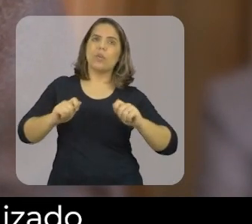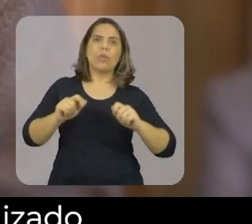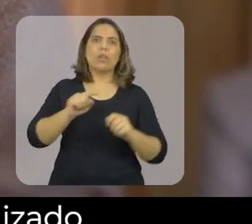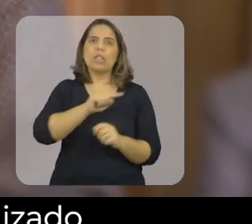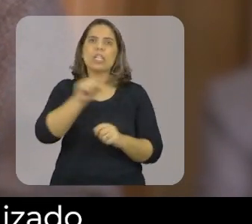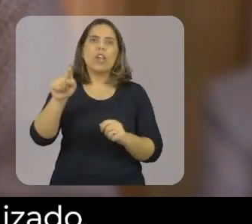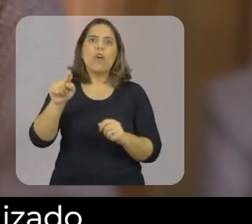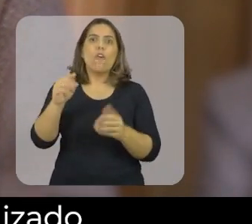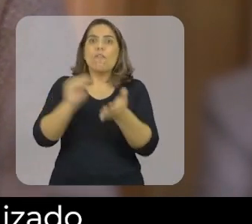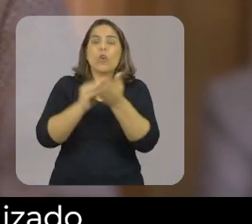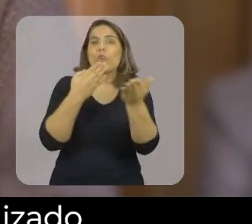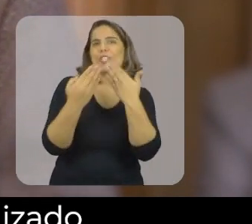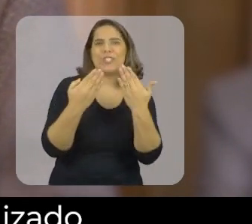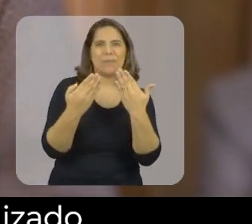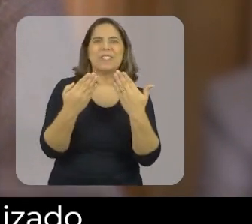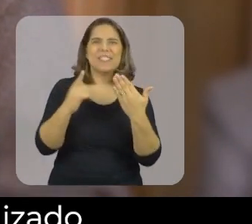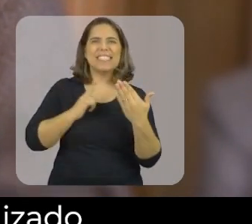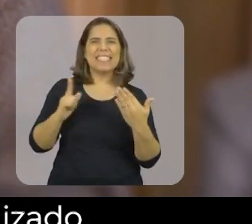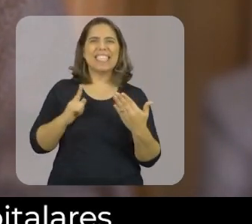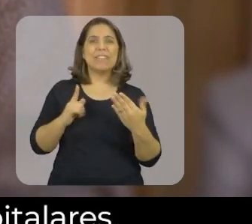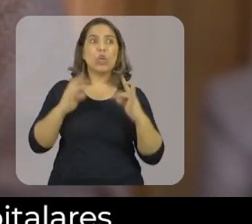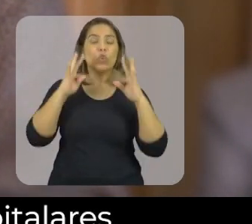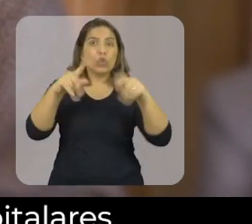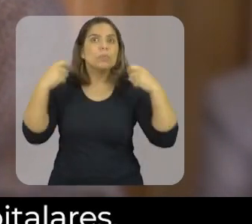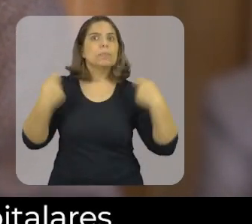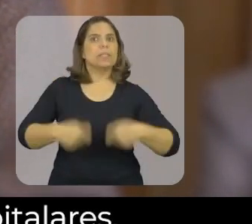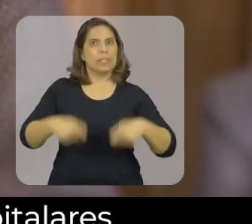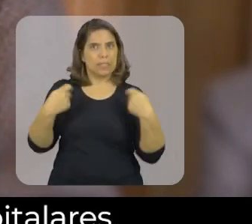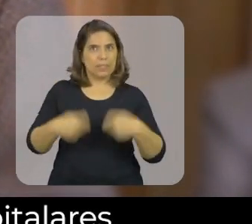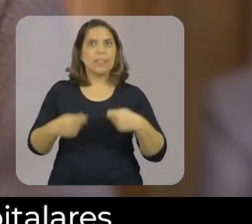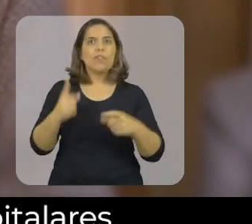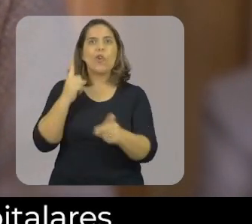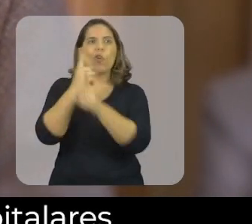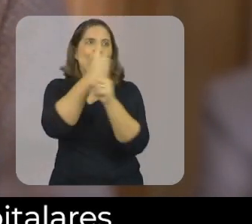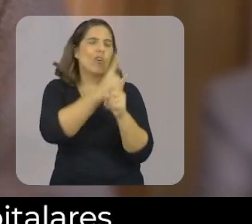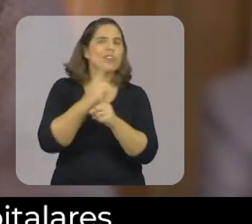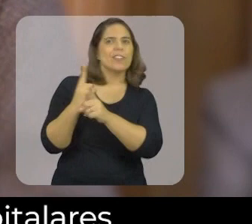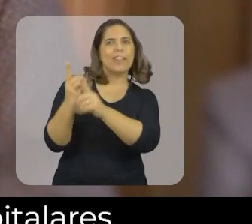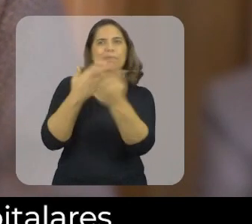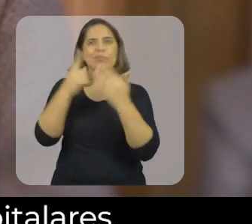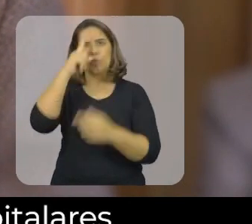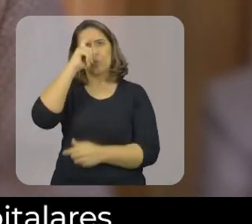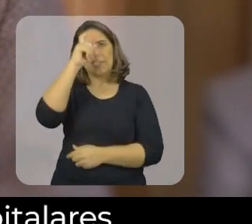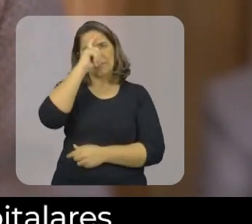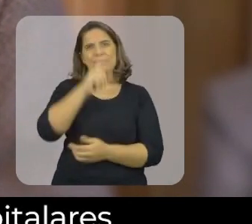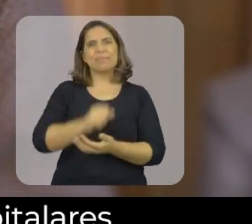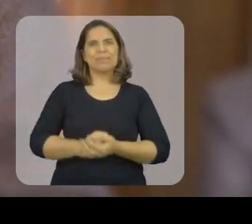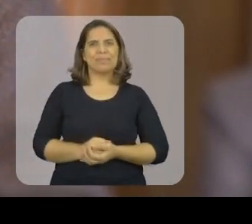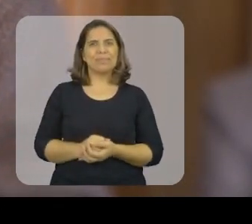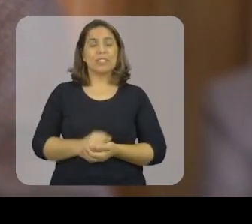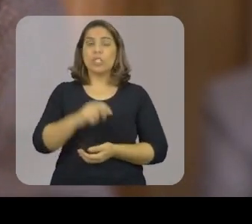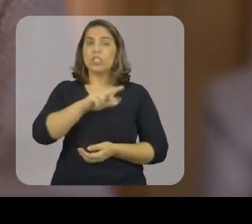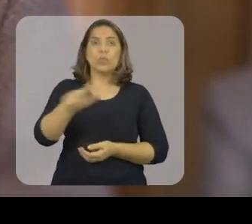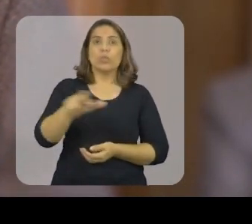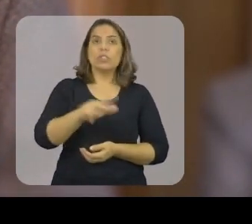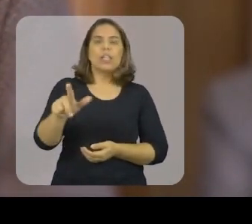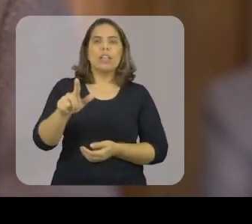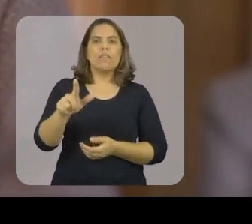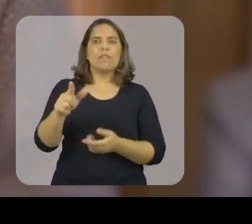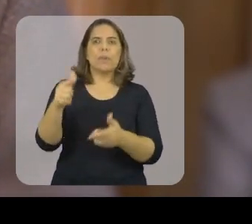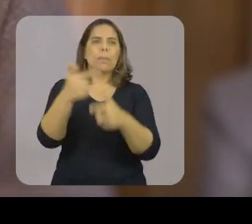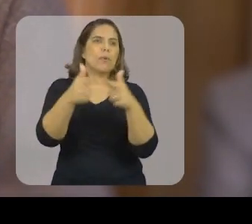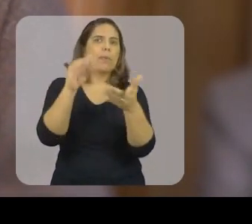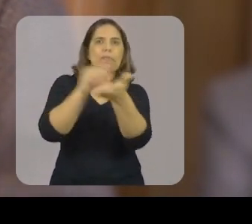ninguém não foi hospitalizado. Todos que precisavam encontraram abrigo nas unidades hospitalares. Não houve